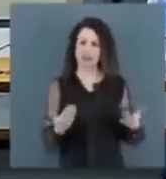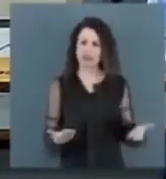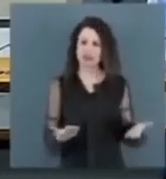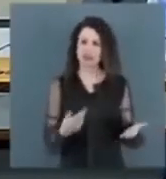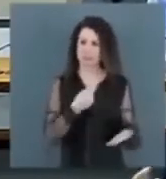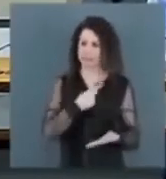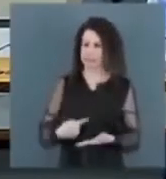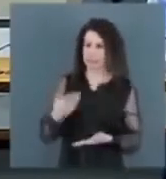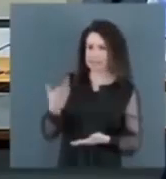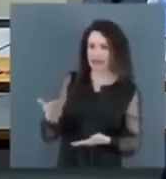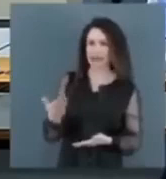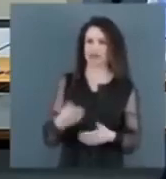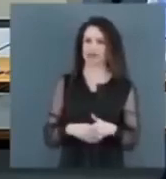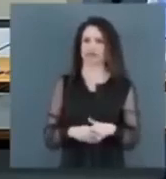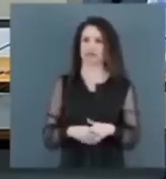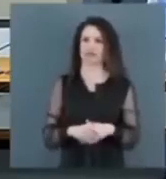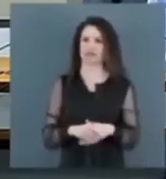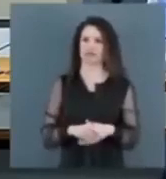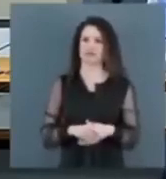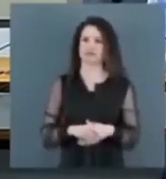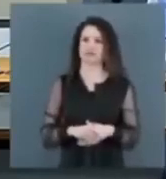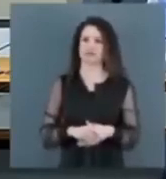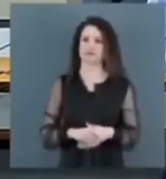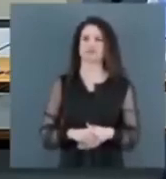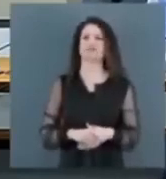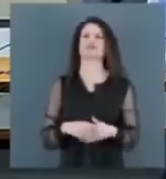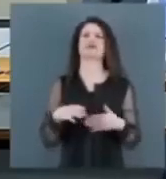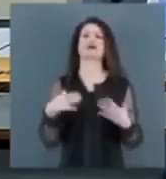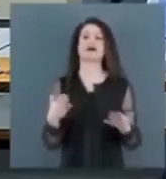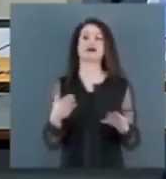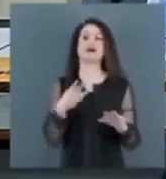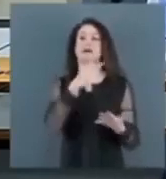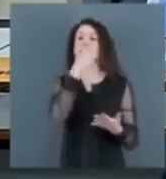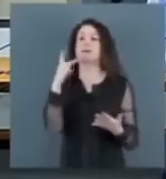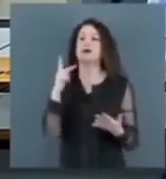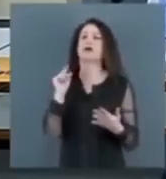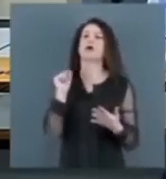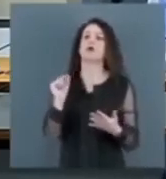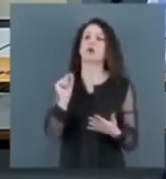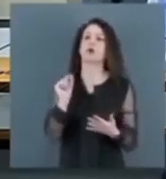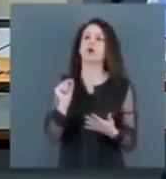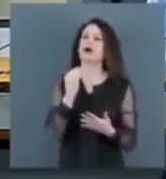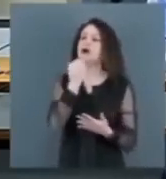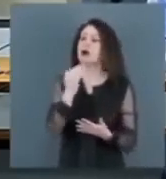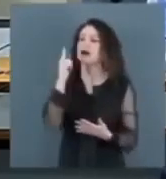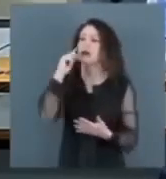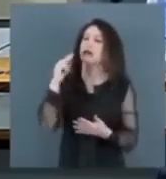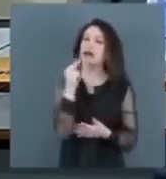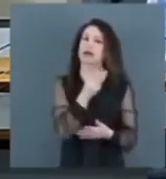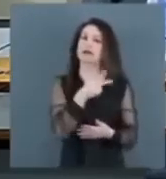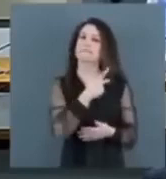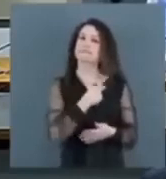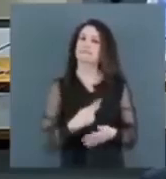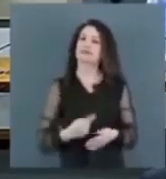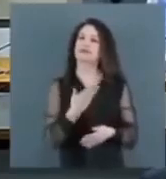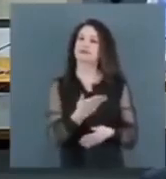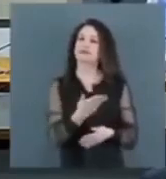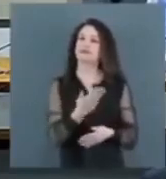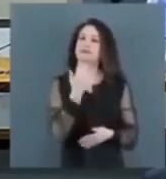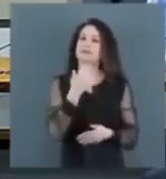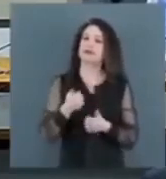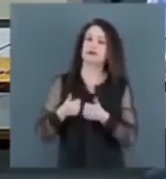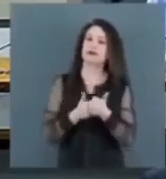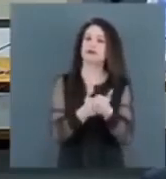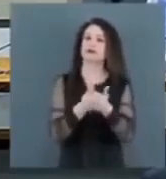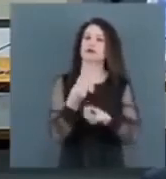presidente... O senhor está à disposição para as Ele está ouvindo, ele apenas se dirigiu ao presidente rapidamente. Ele não pode deixar de te